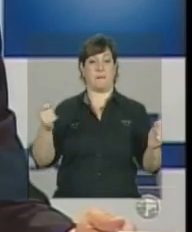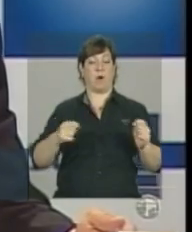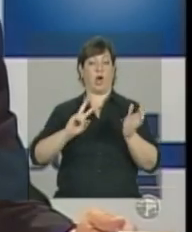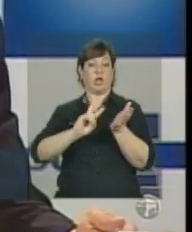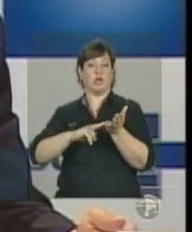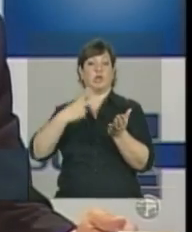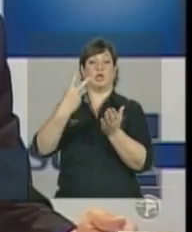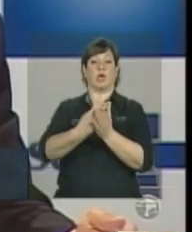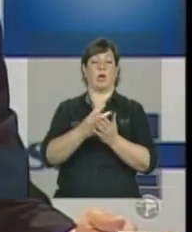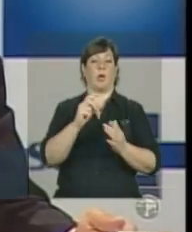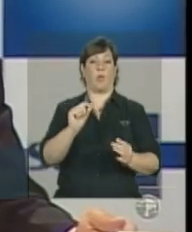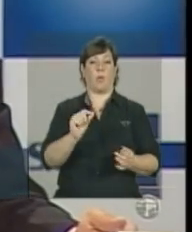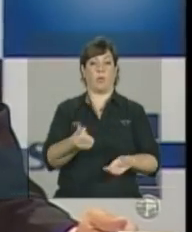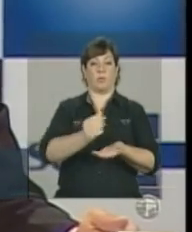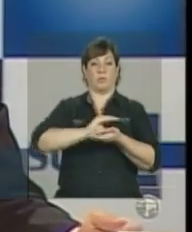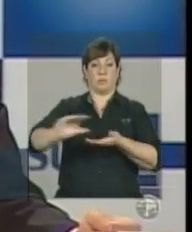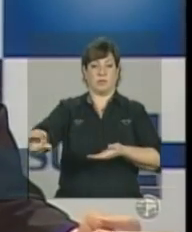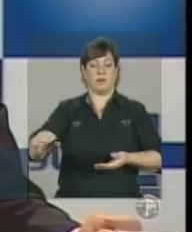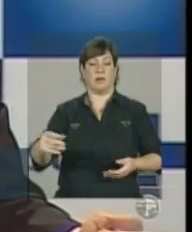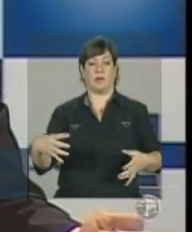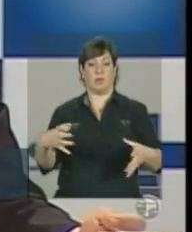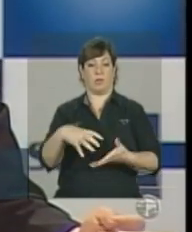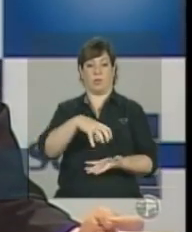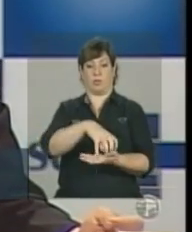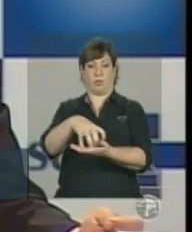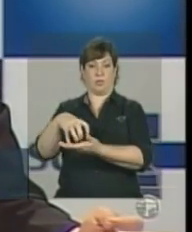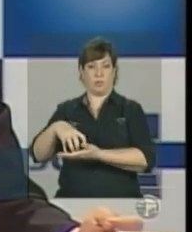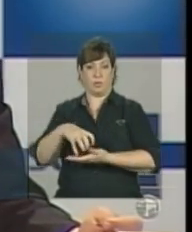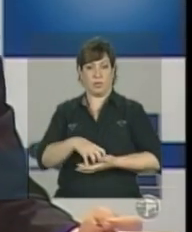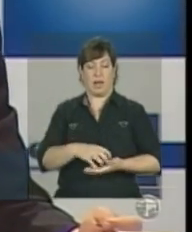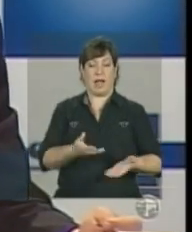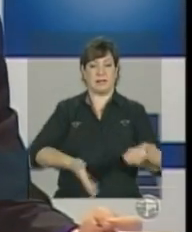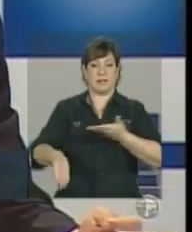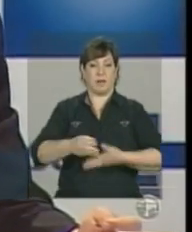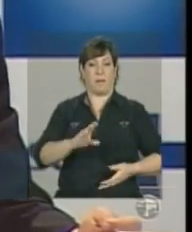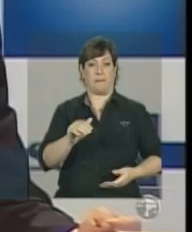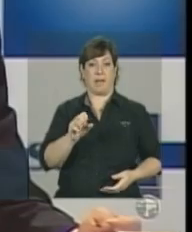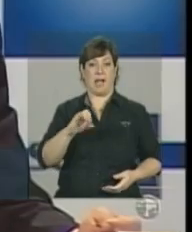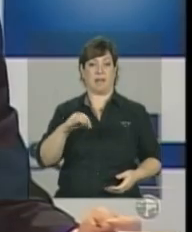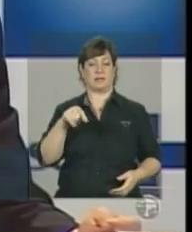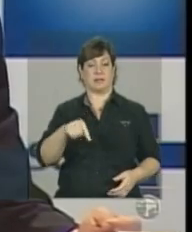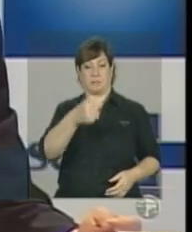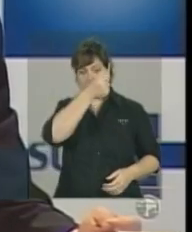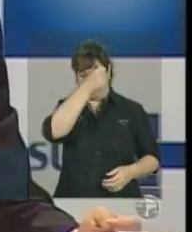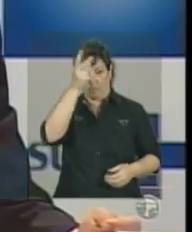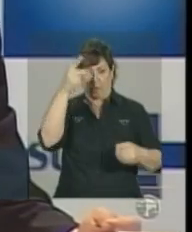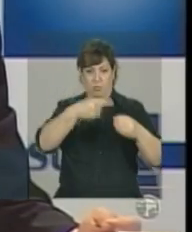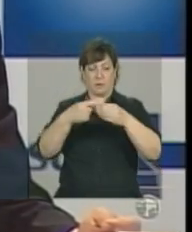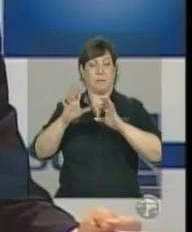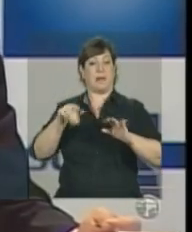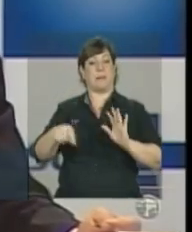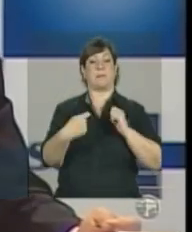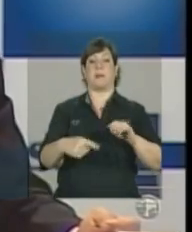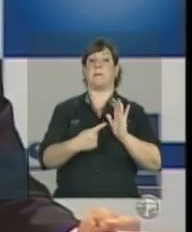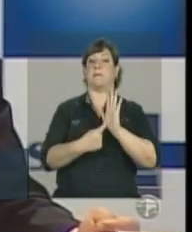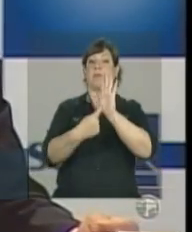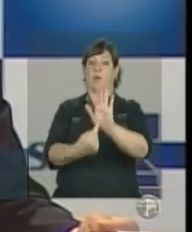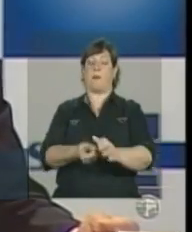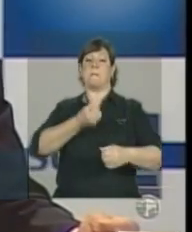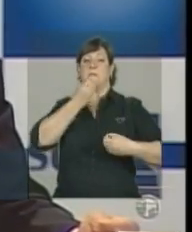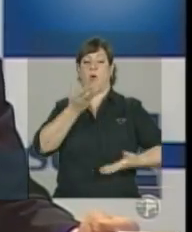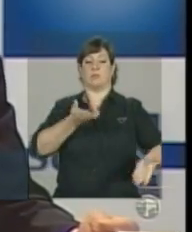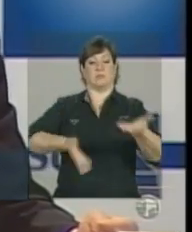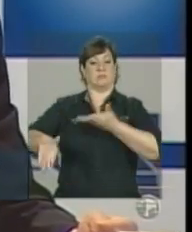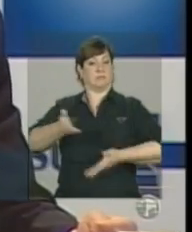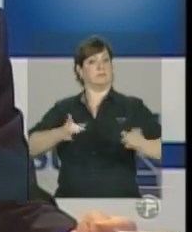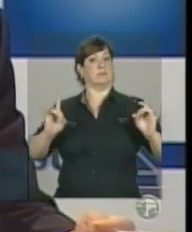passa, equivalente a uma equipe de atenção básica para o município, desde que ela mostre um bom desempenho na qualidade